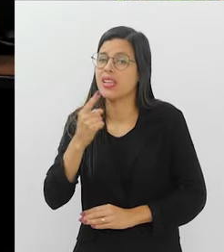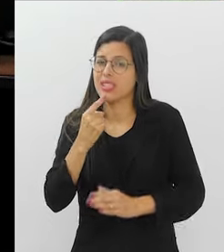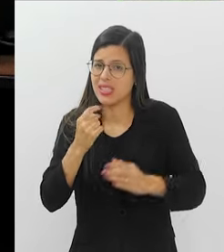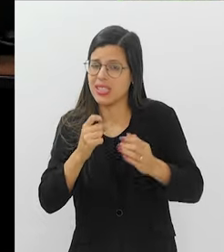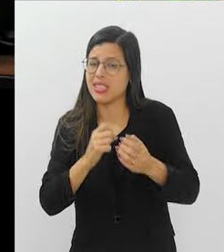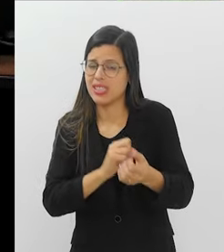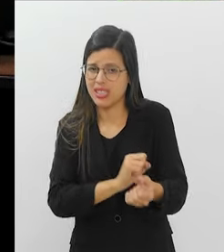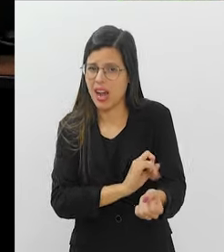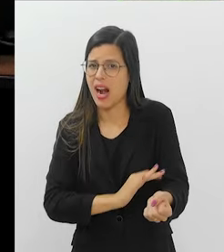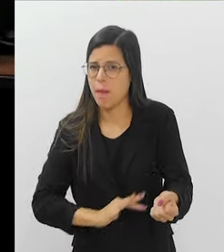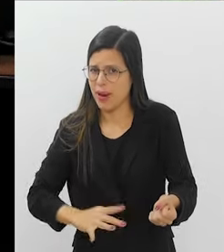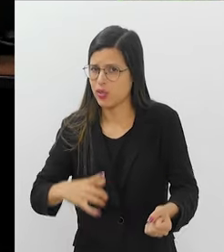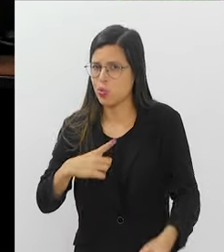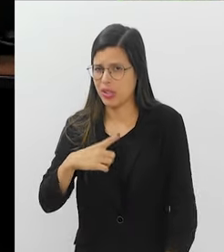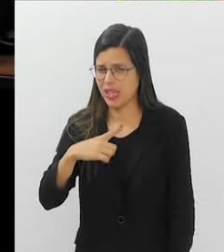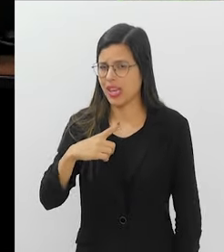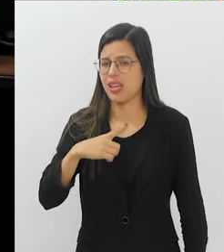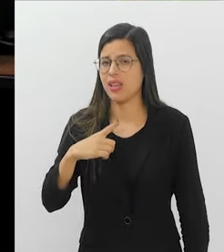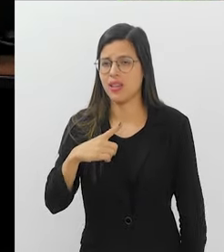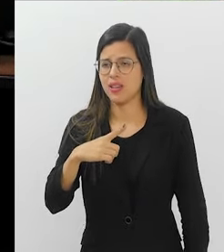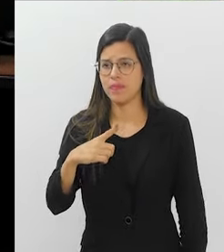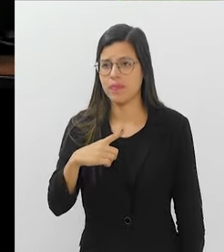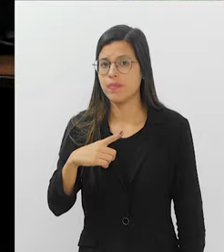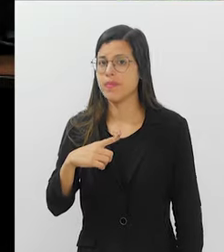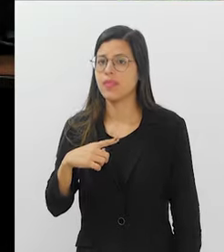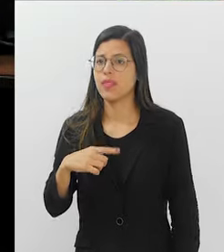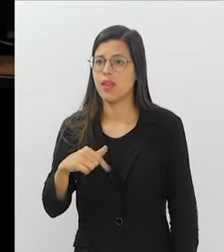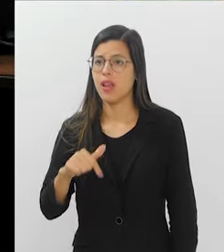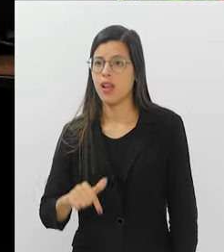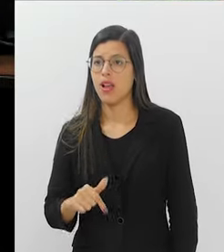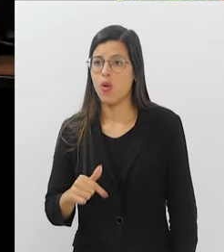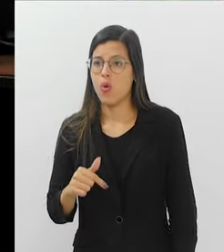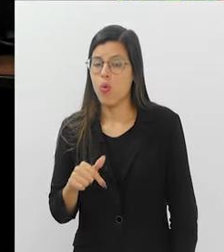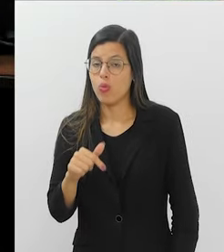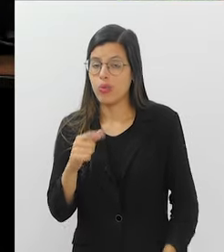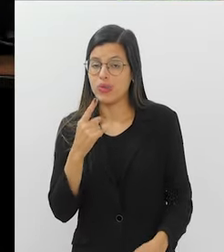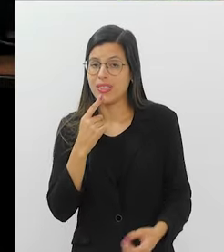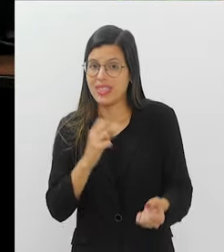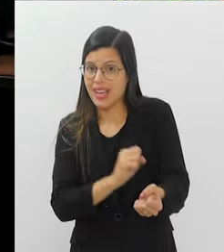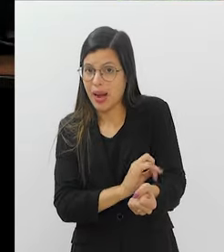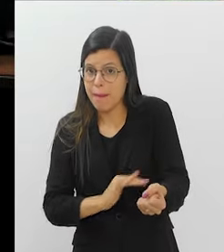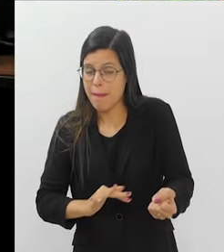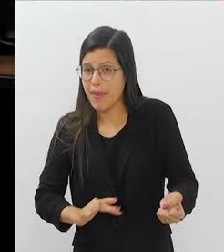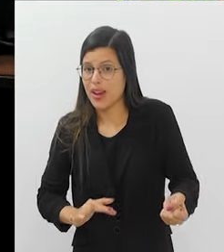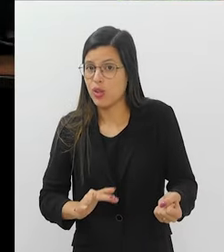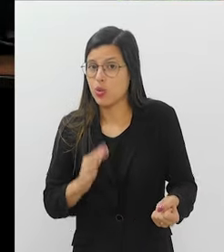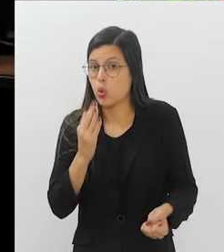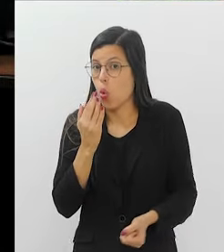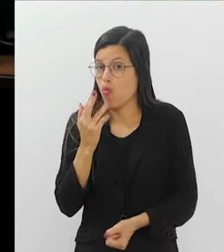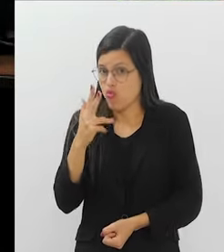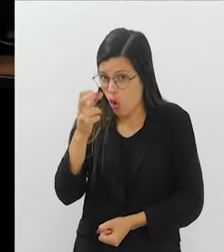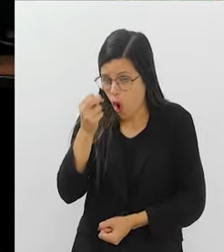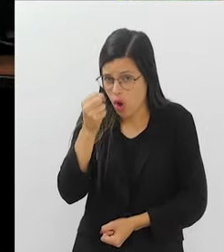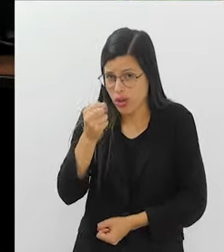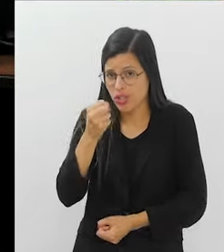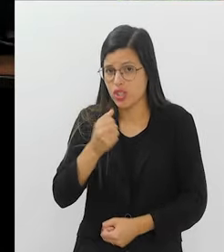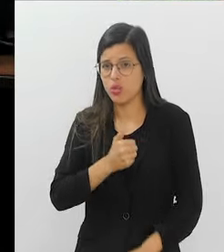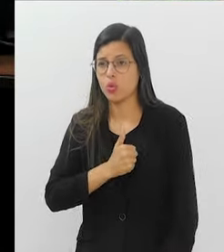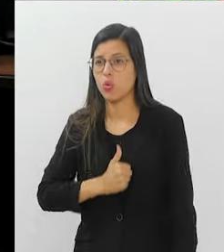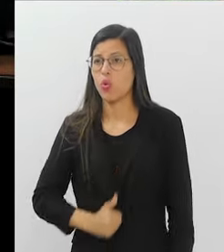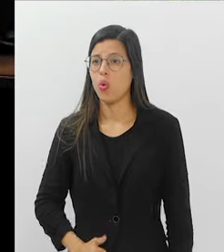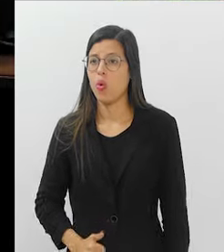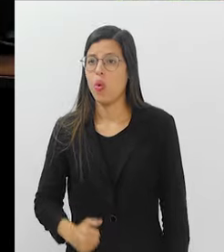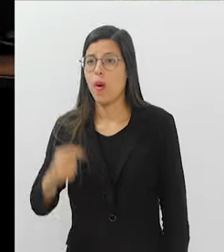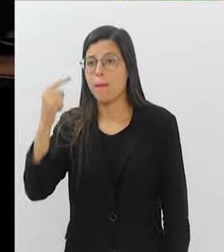do trato digestivo alto, inclusive, né? O sangramento vivo ali nas fezes já faz a gente